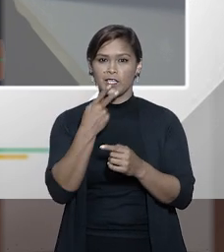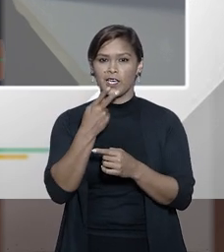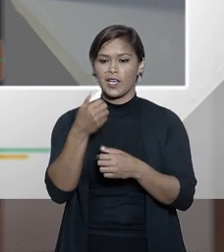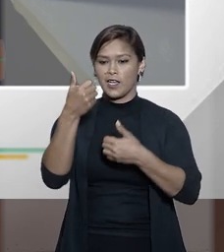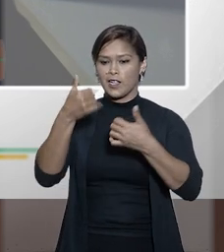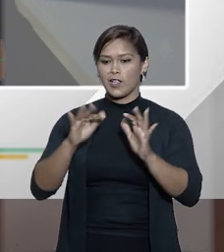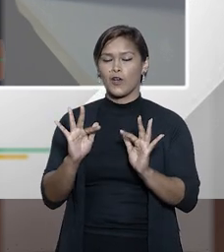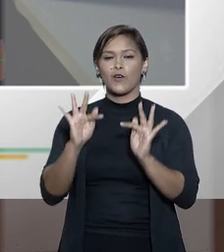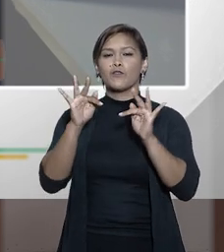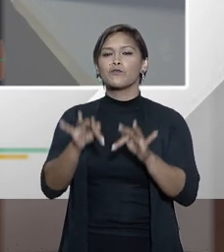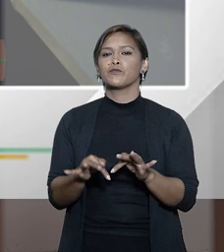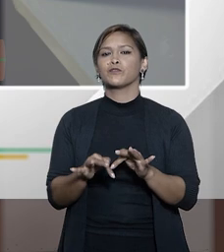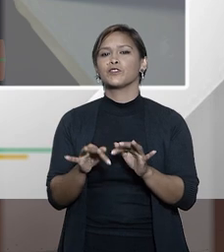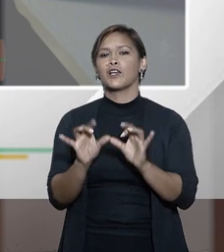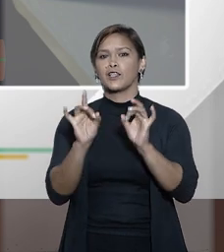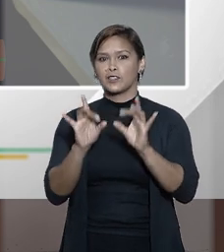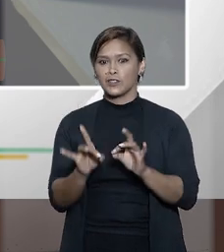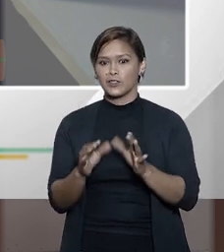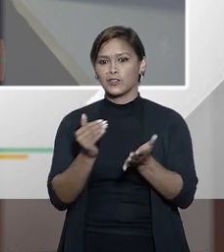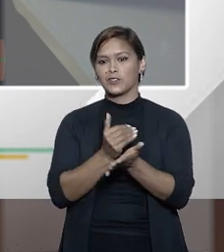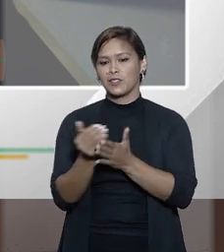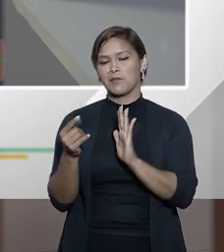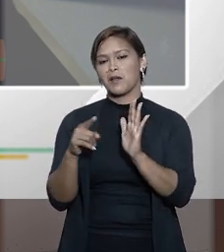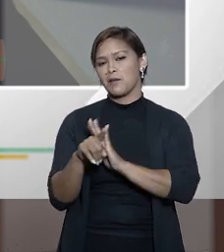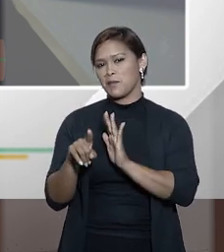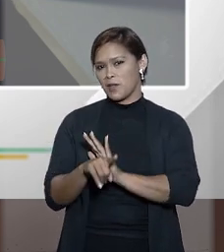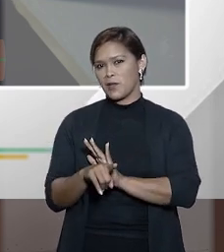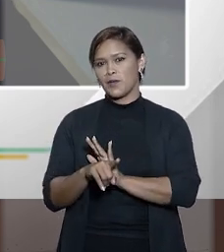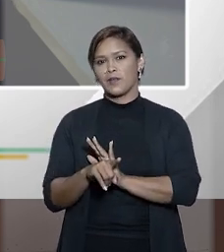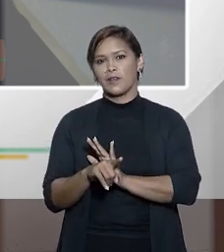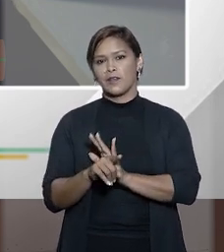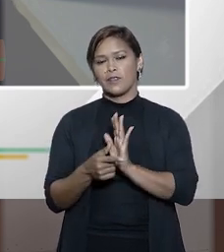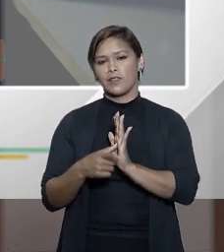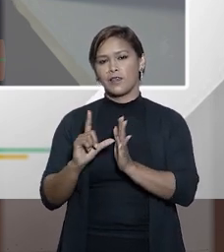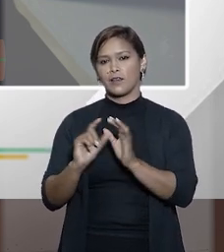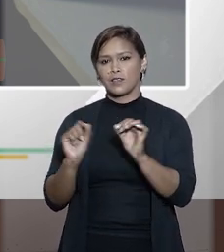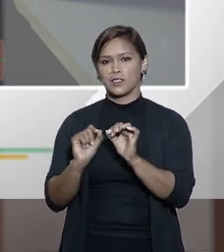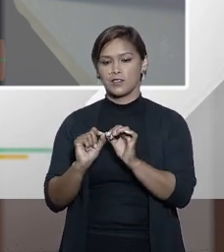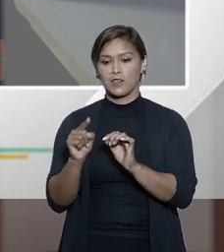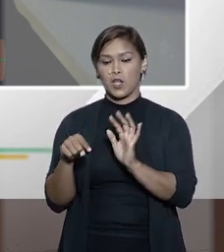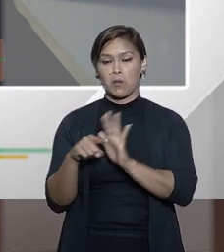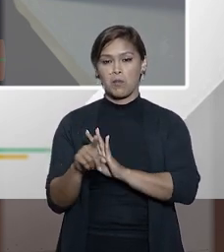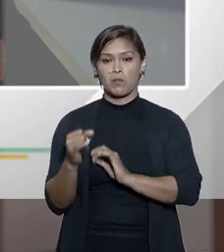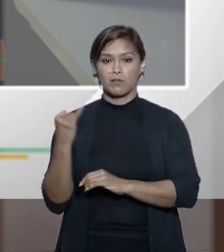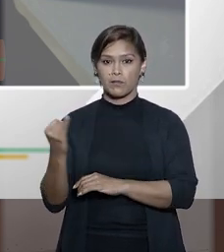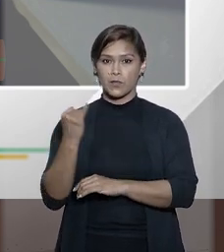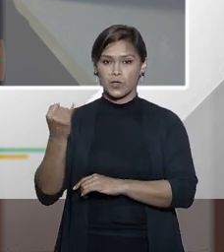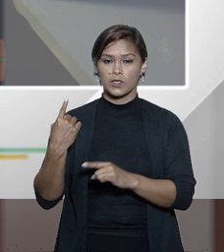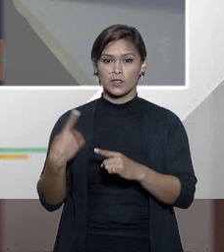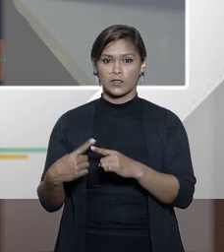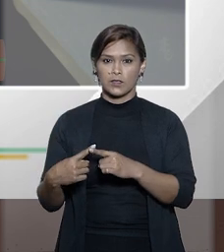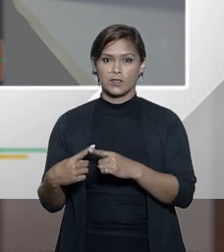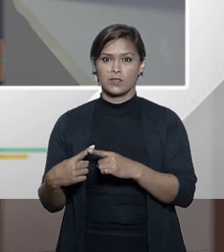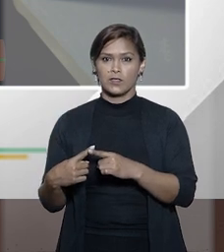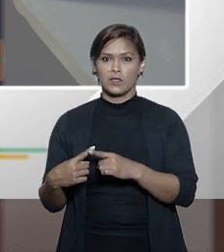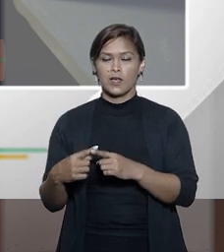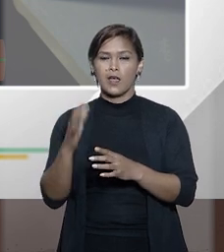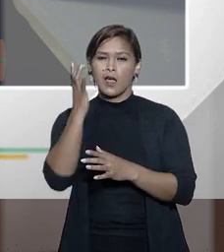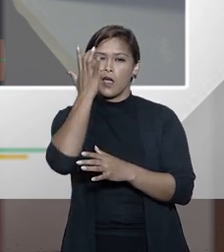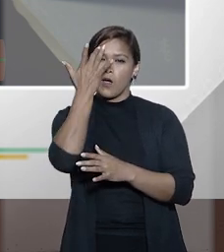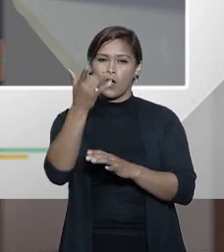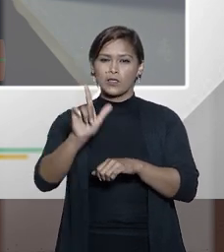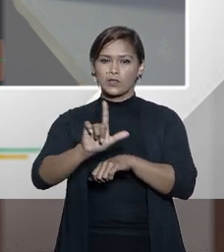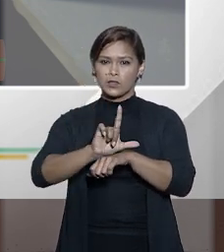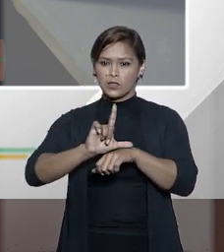no final aí trocando um ponto e já partiu da pergunta da Fátima num ponto muito importante porque eu